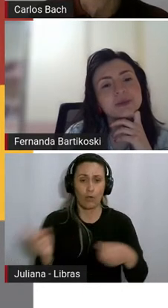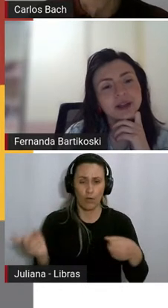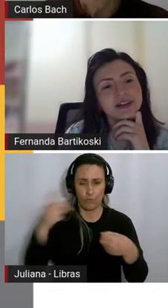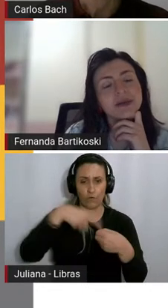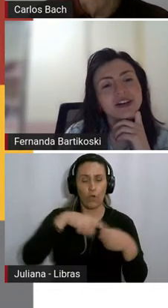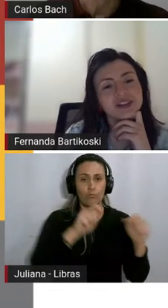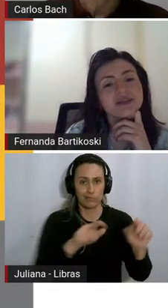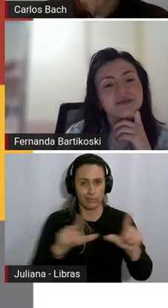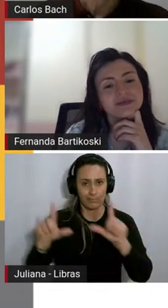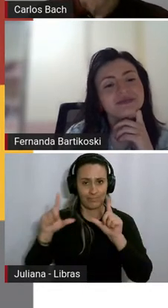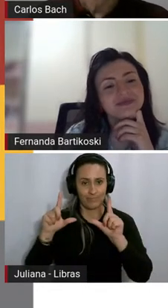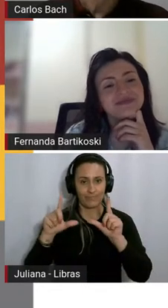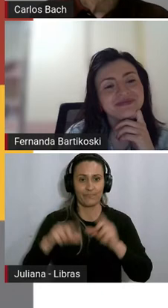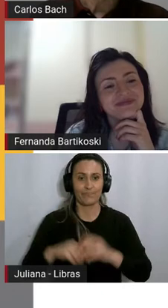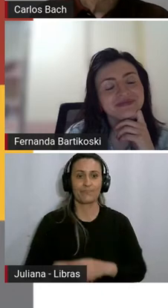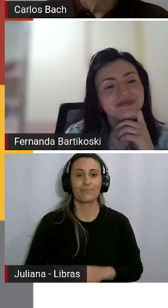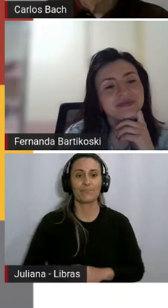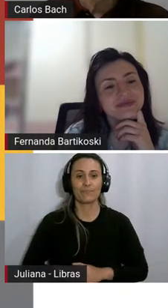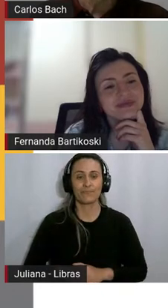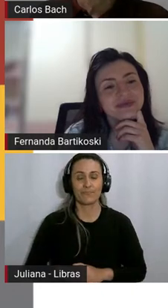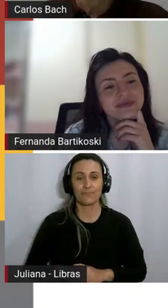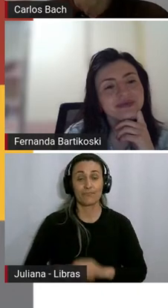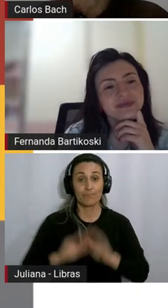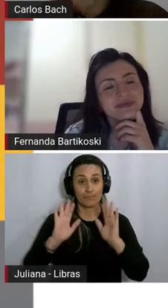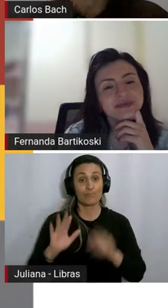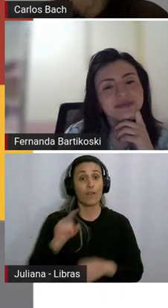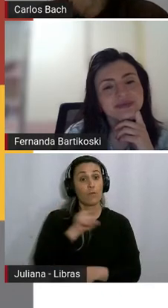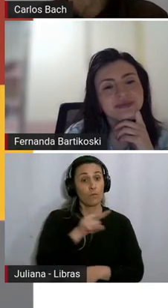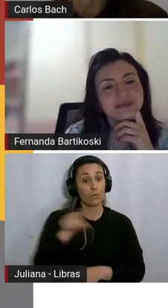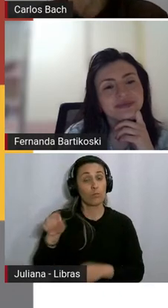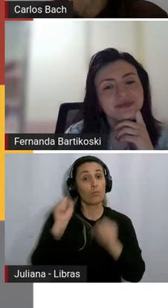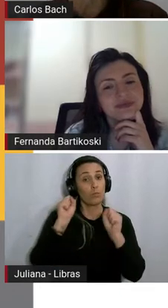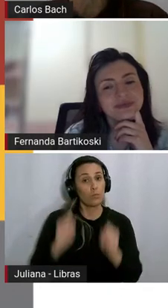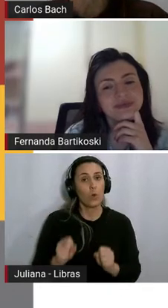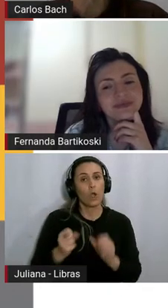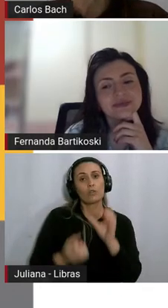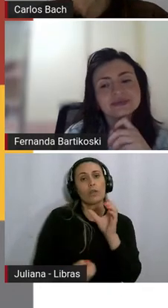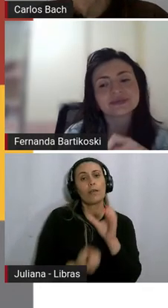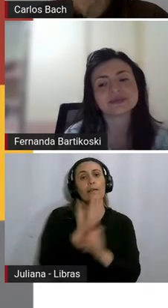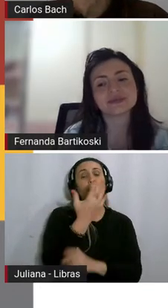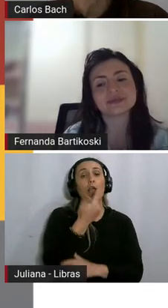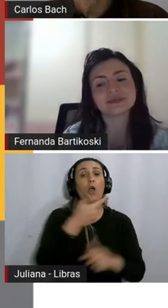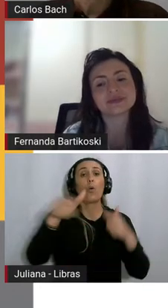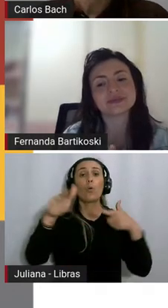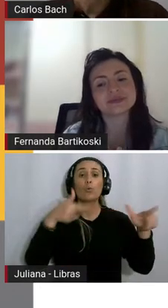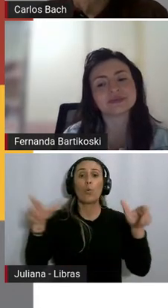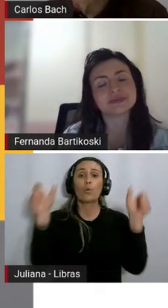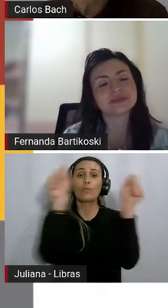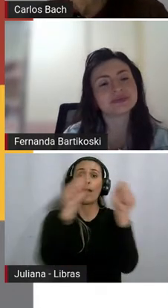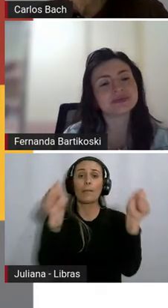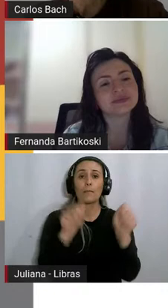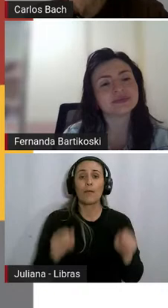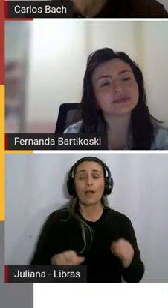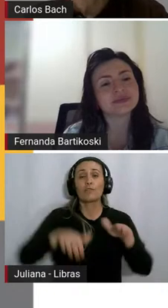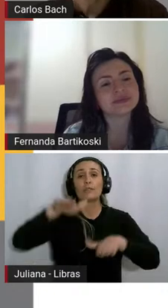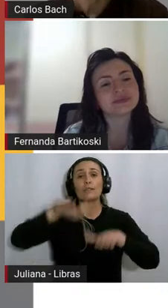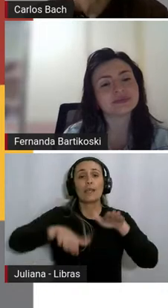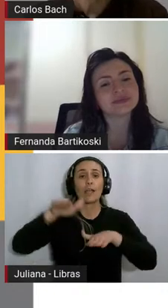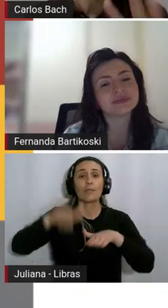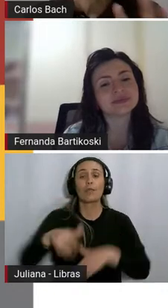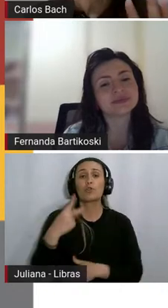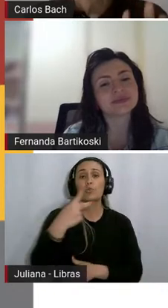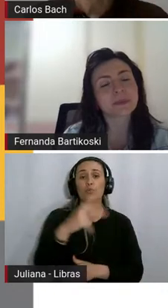aqui para esclarecer as imagens. Você pode criar outros que julguem pertinentes de acordo com a sua turma. Então, gente tem ali